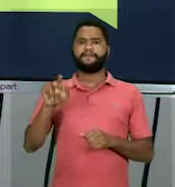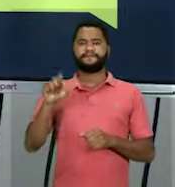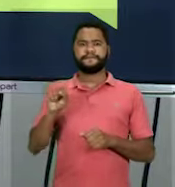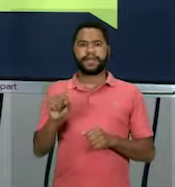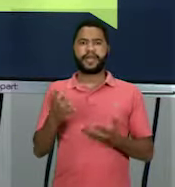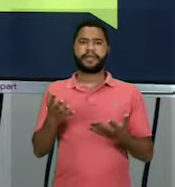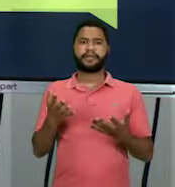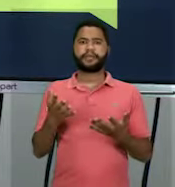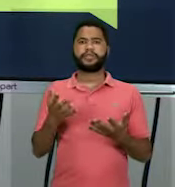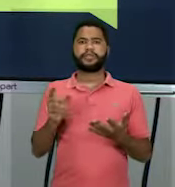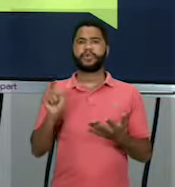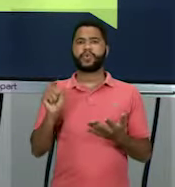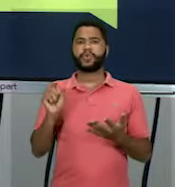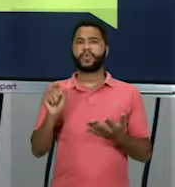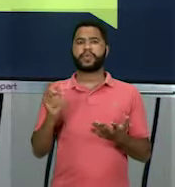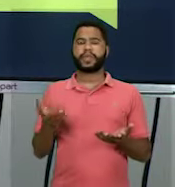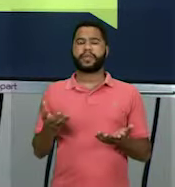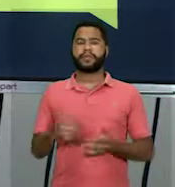ali, né,